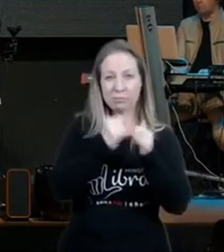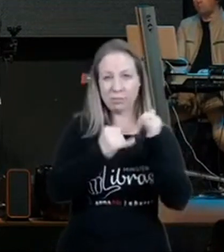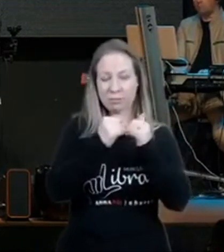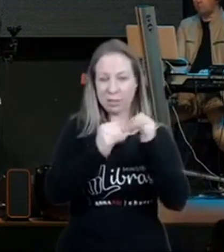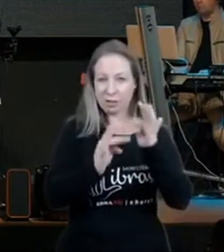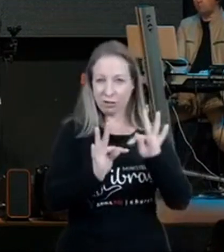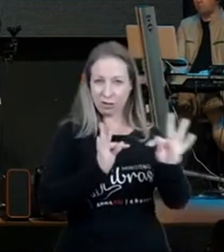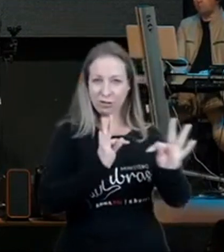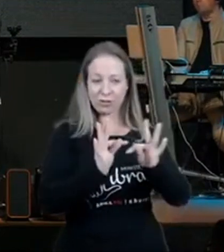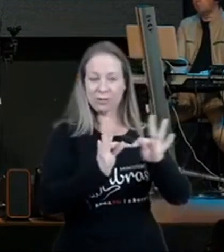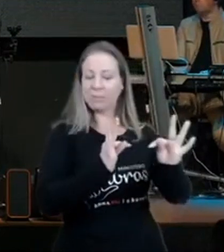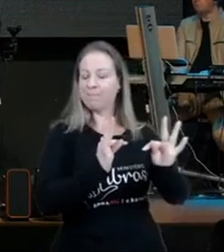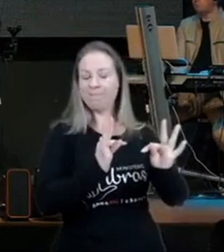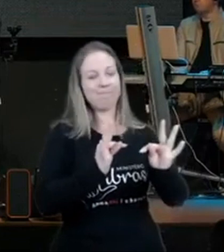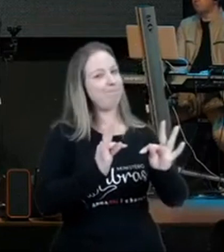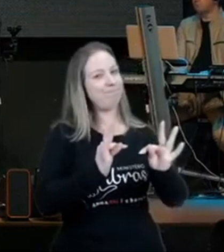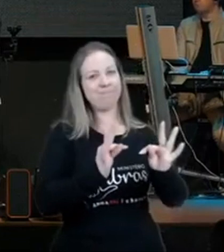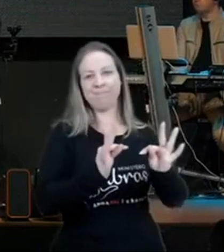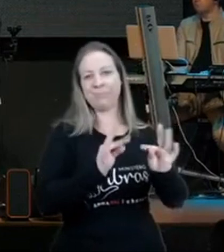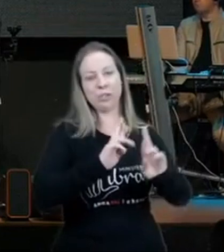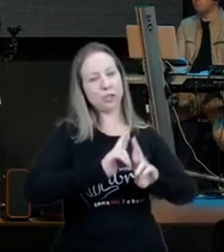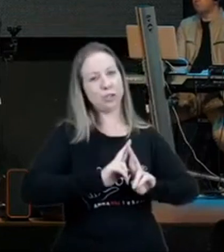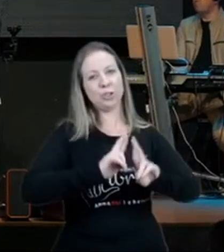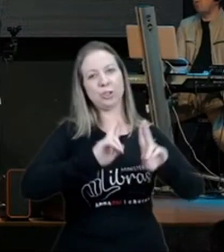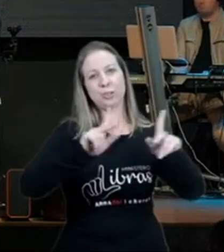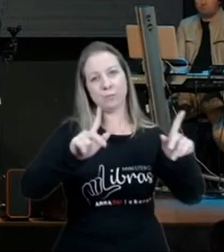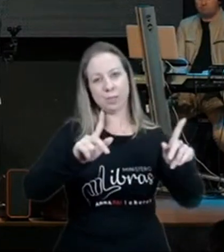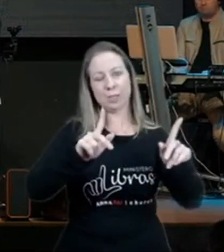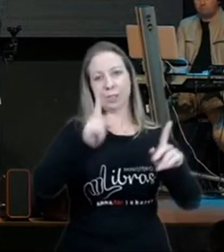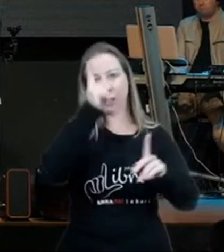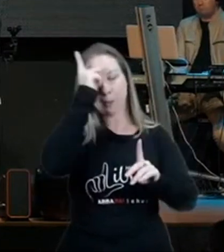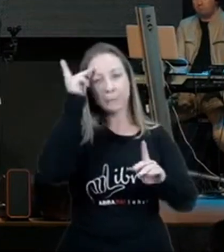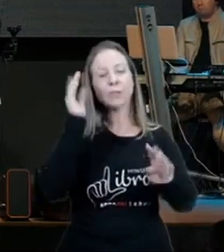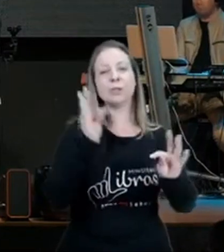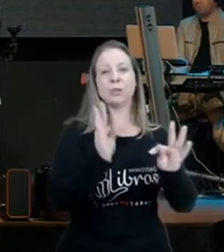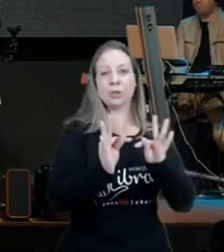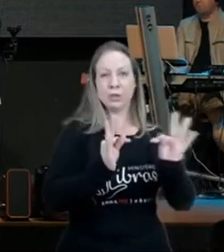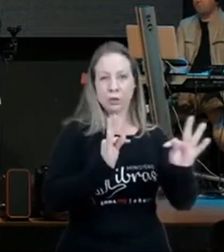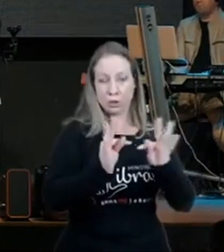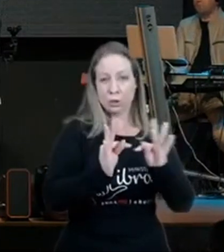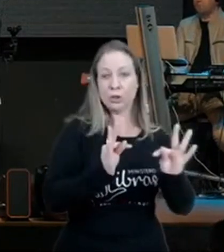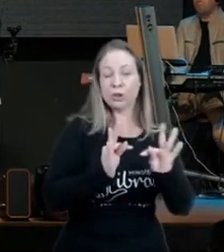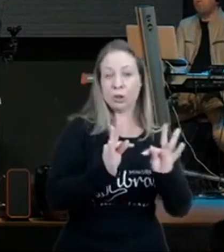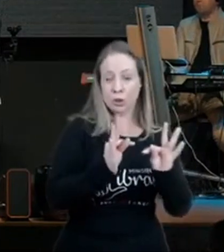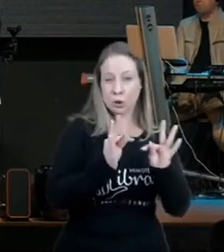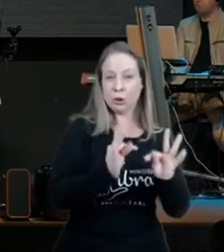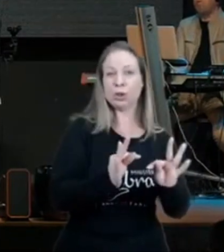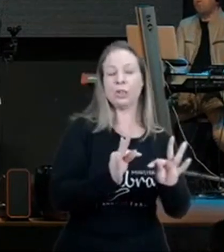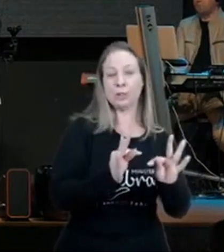Tito, são pessoas que intercedem, é fácil irmãos, é fácil a gente julgar,